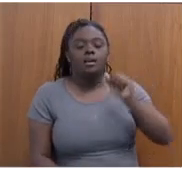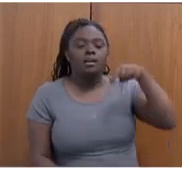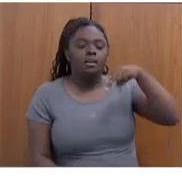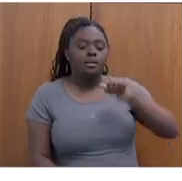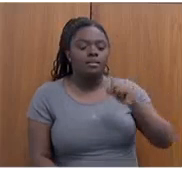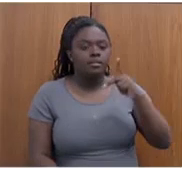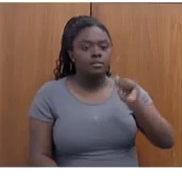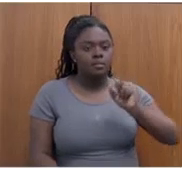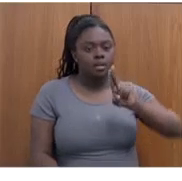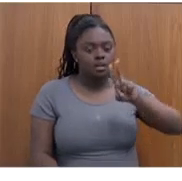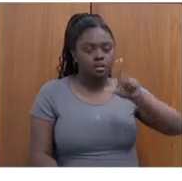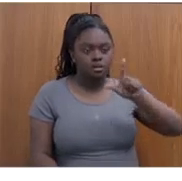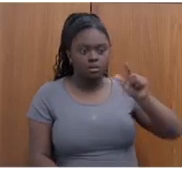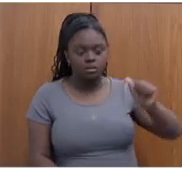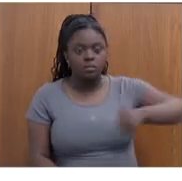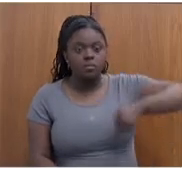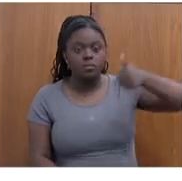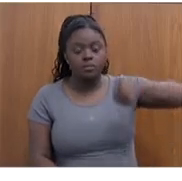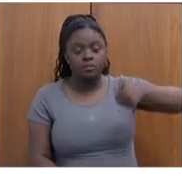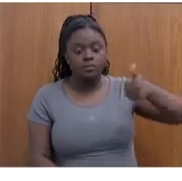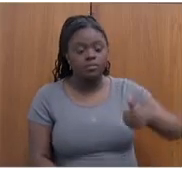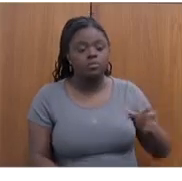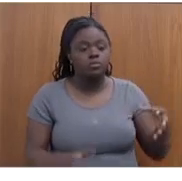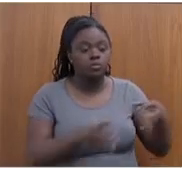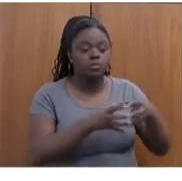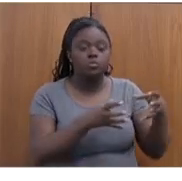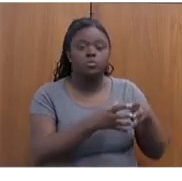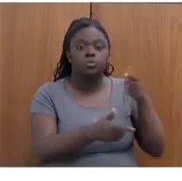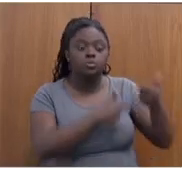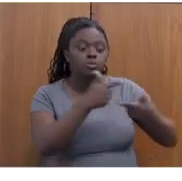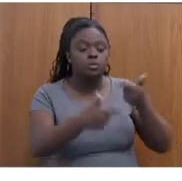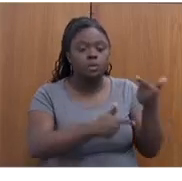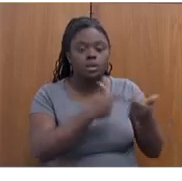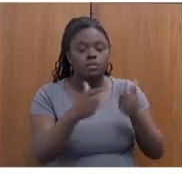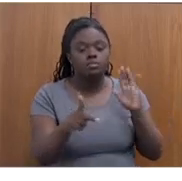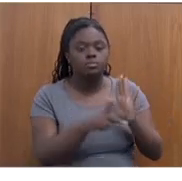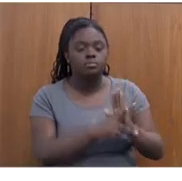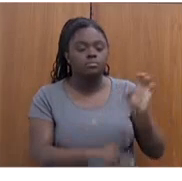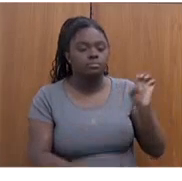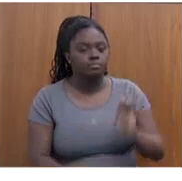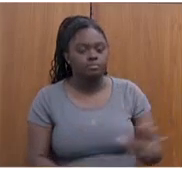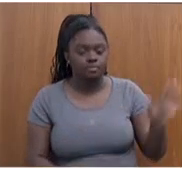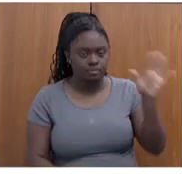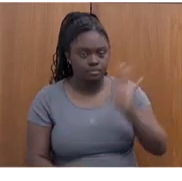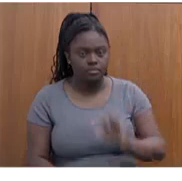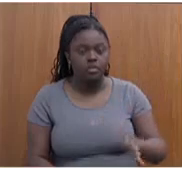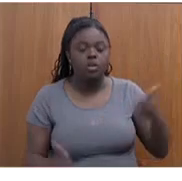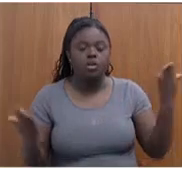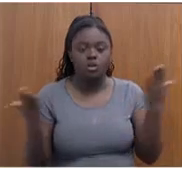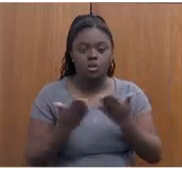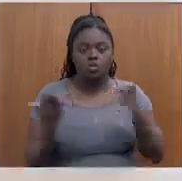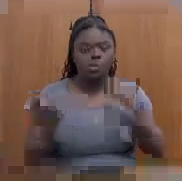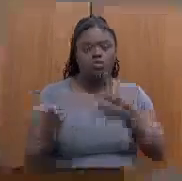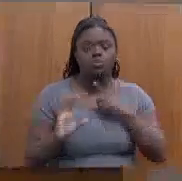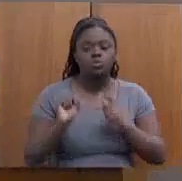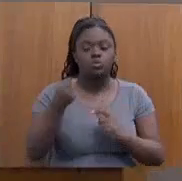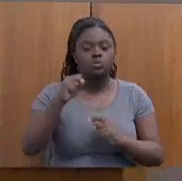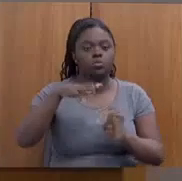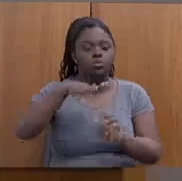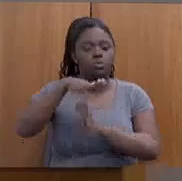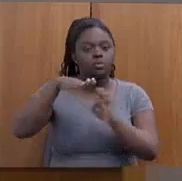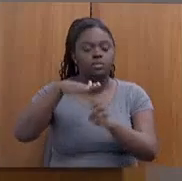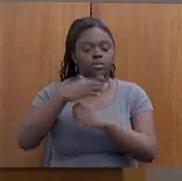É o primeiro banco de empregos estadual. Nós temos hoje oito empresas parceiras,